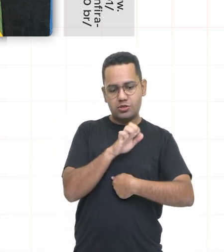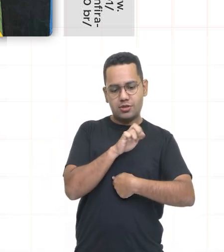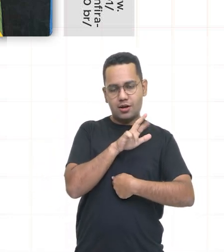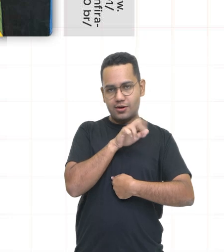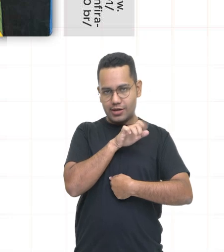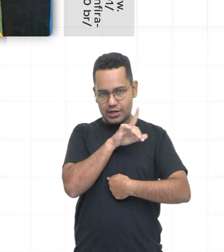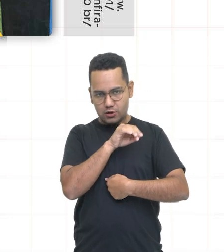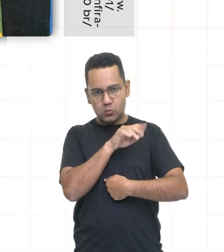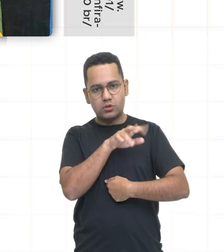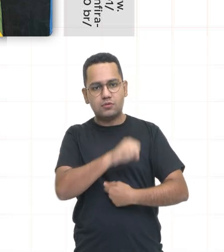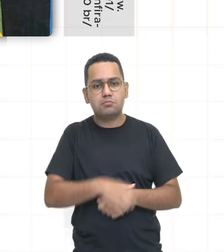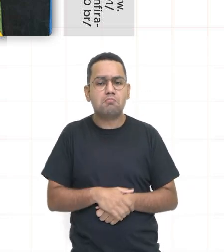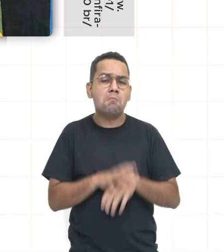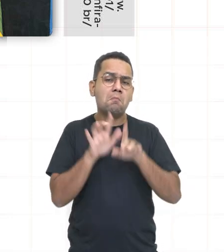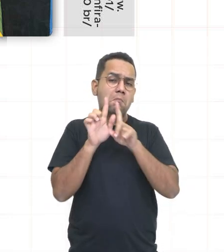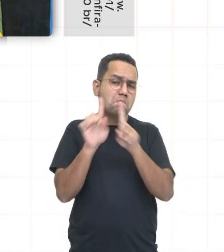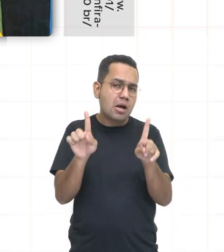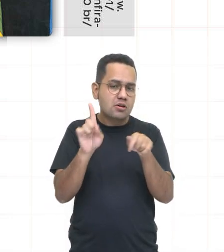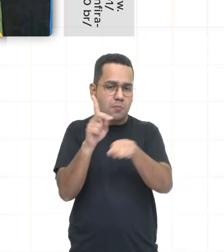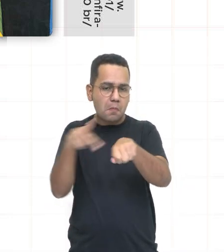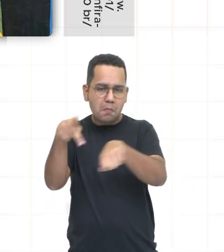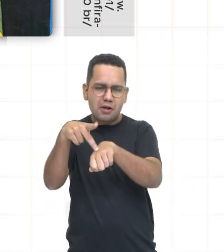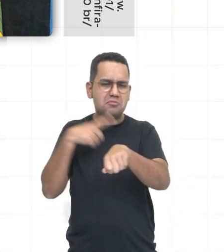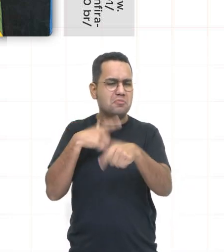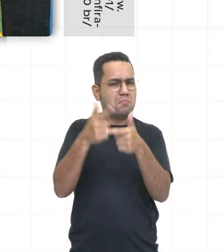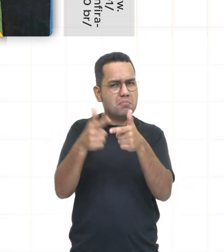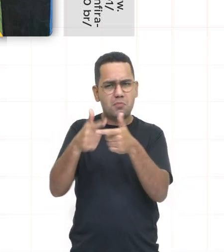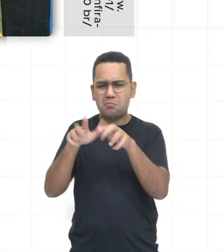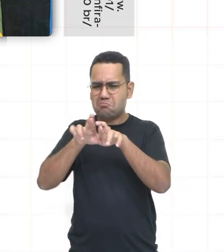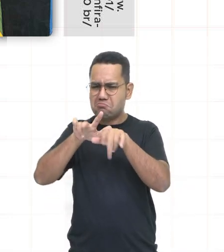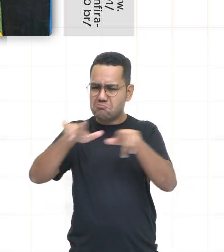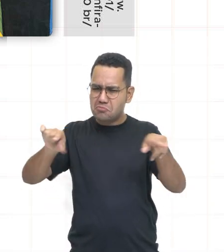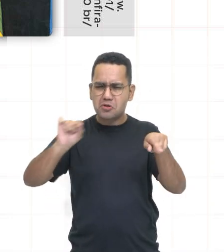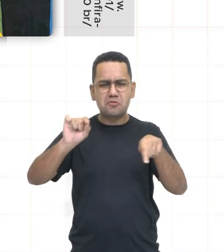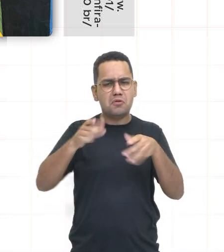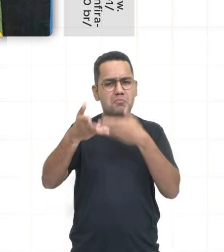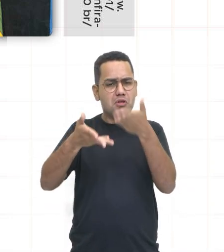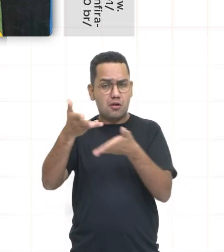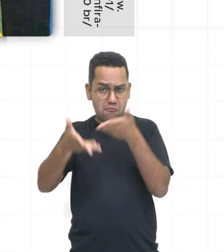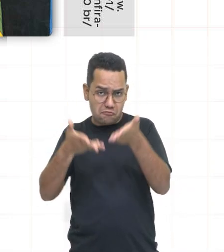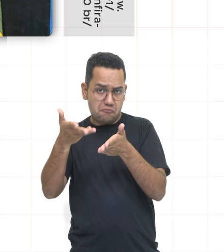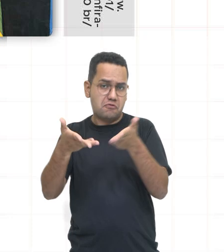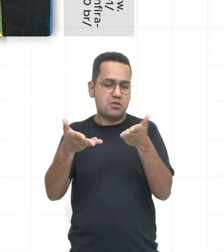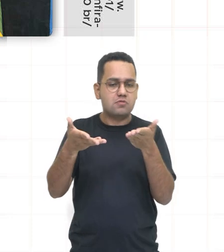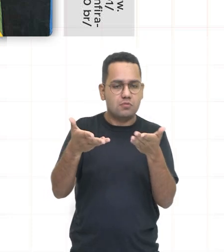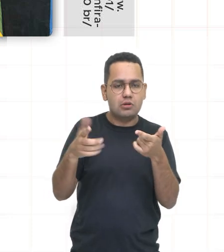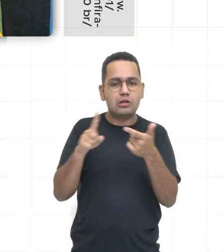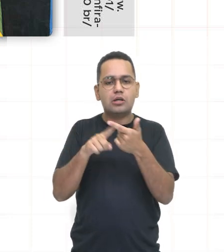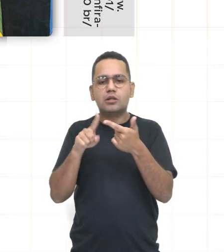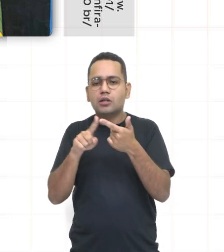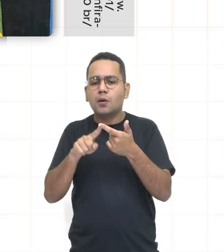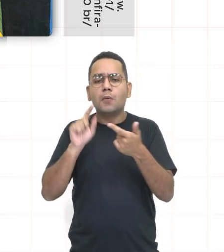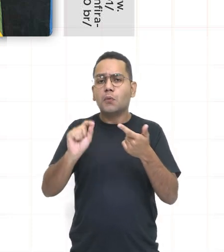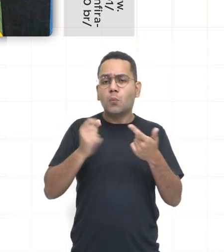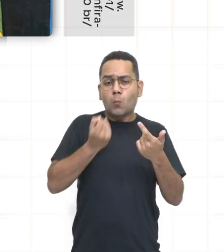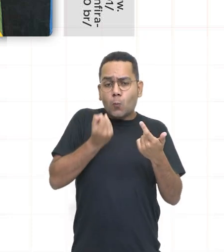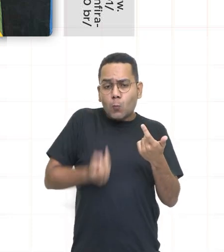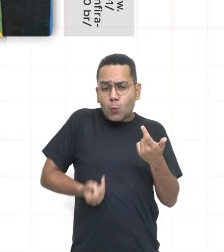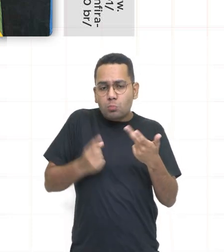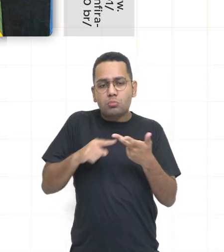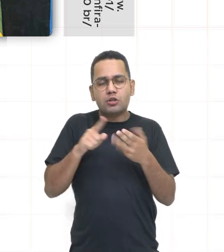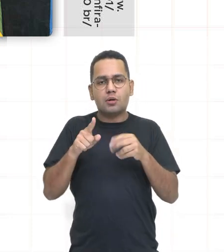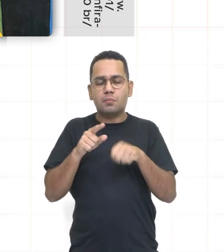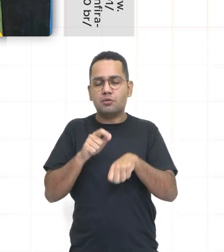acesso aos serviços públicos essenciais, a desnutrição, o analfabetismo e a concentração de renda.